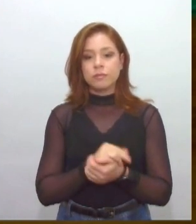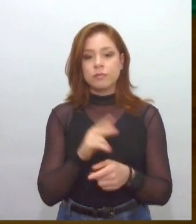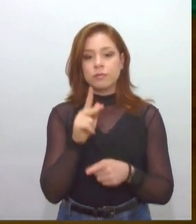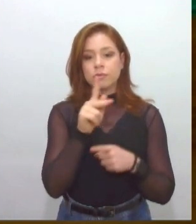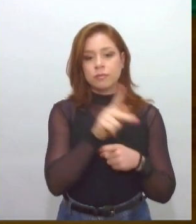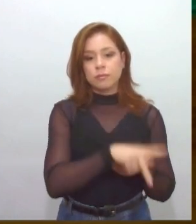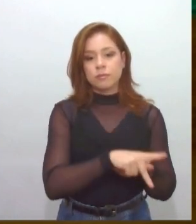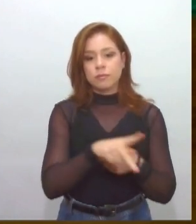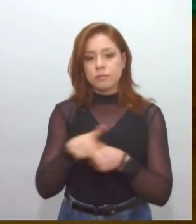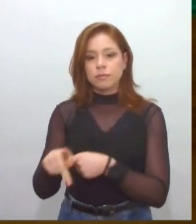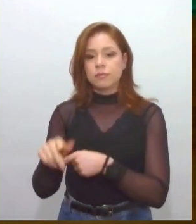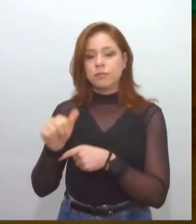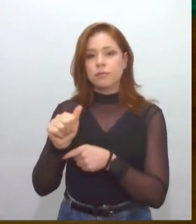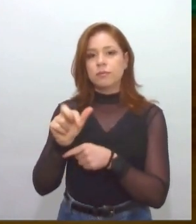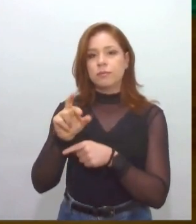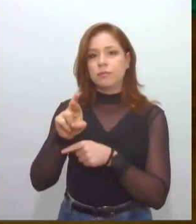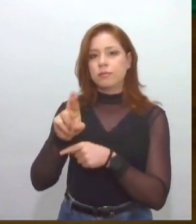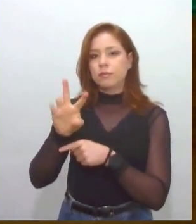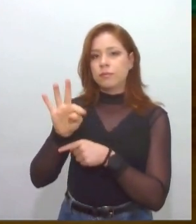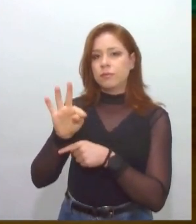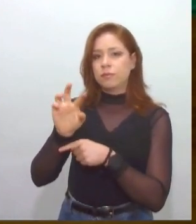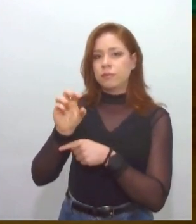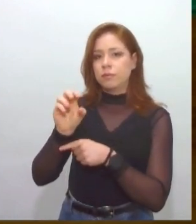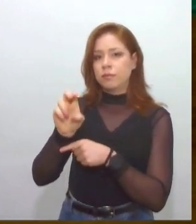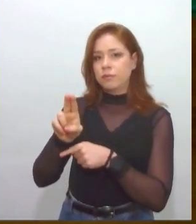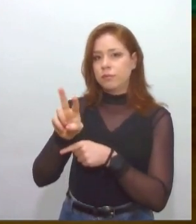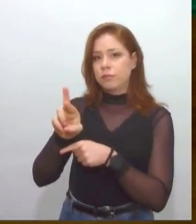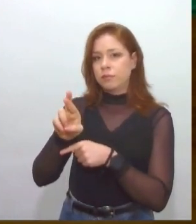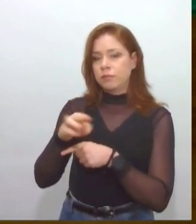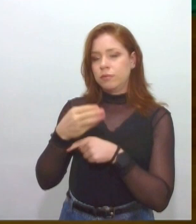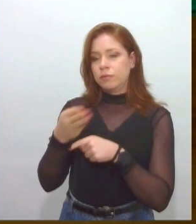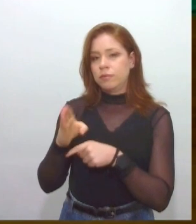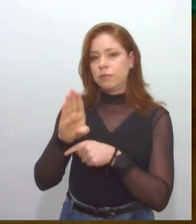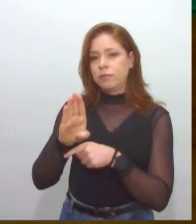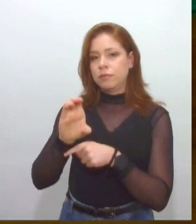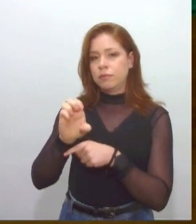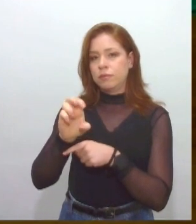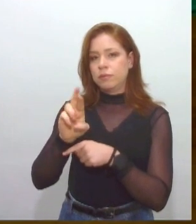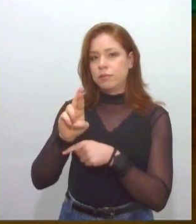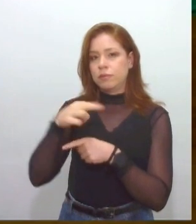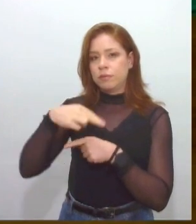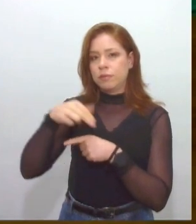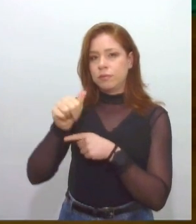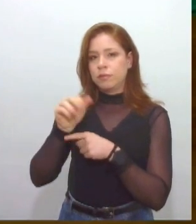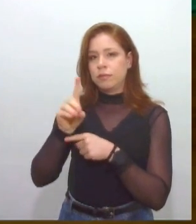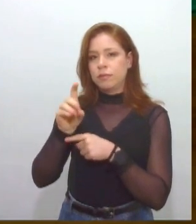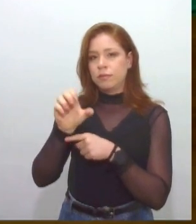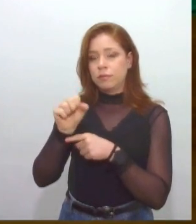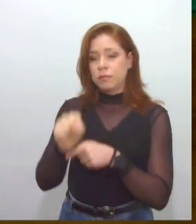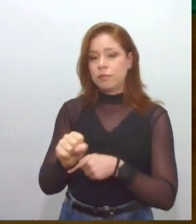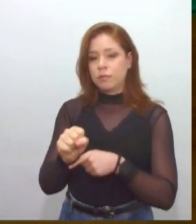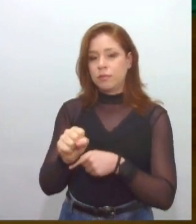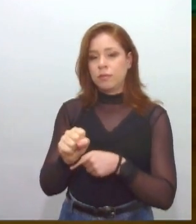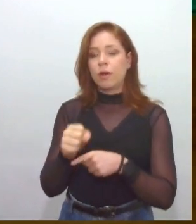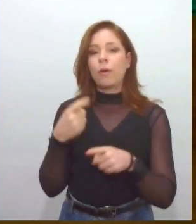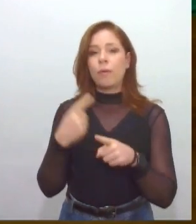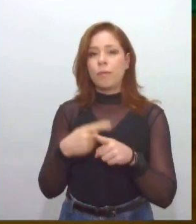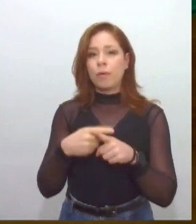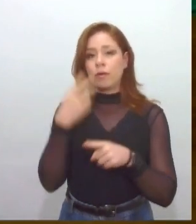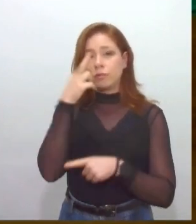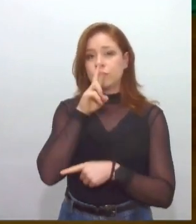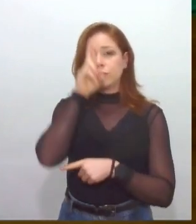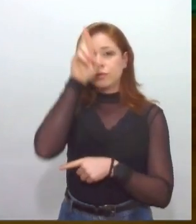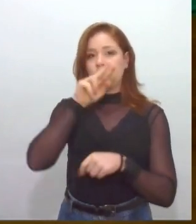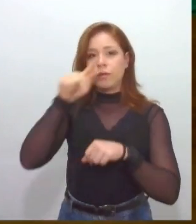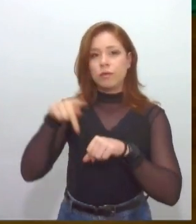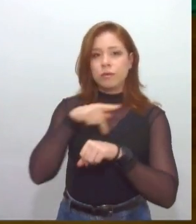Bernardes. Então, ele dirigiu o país, na maioria